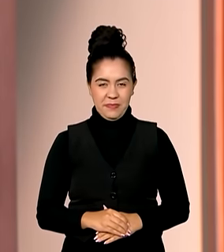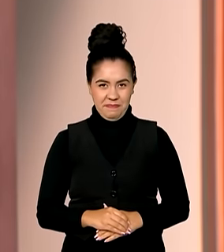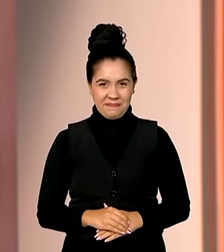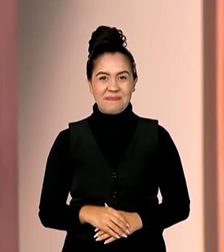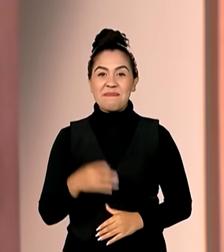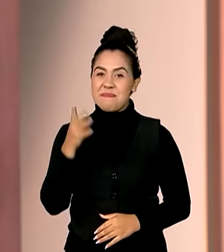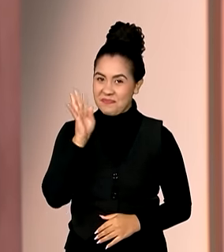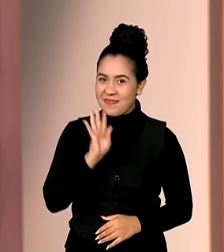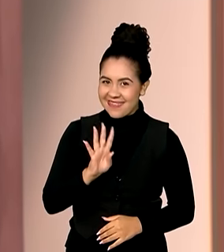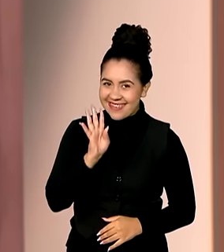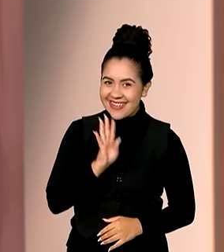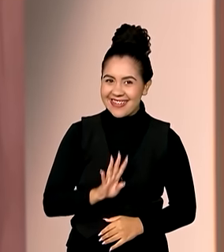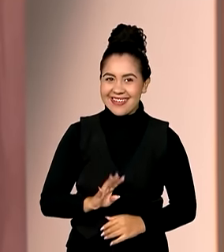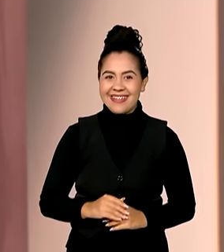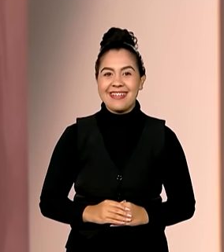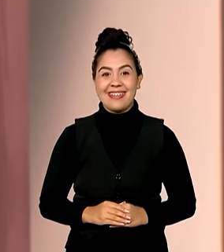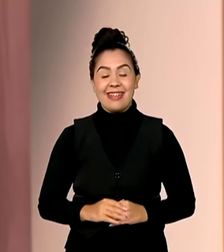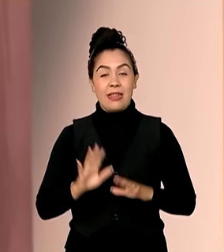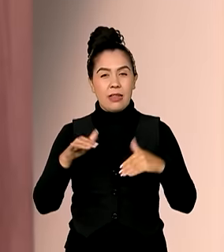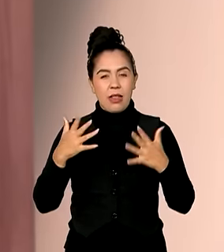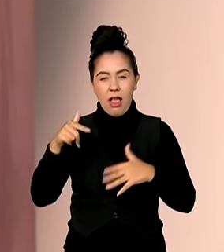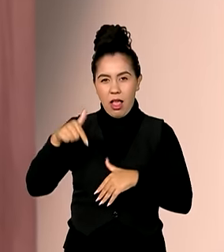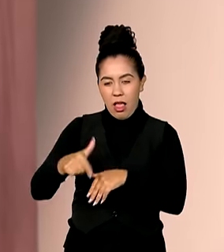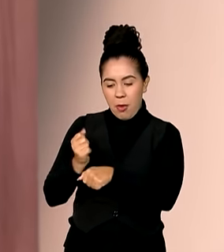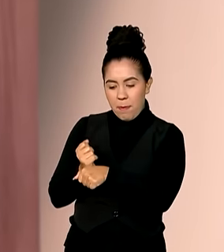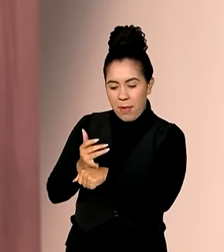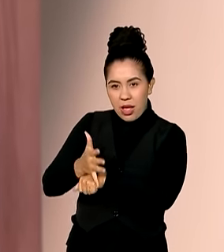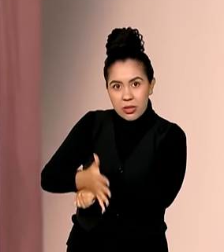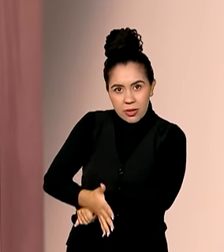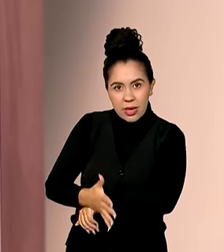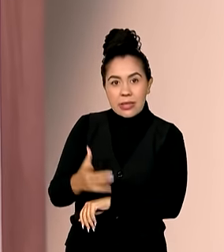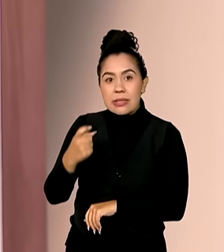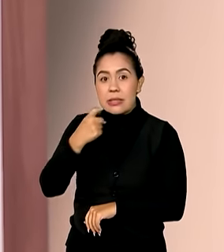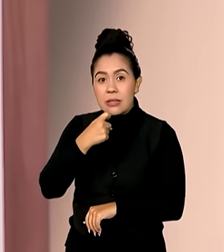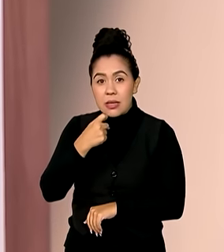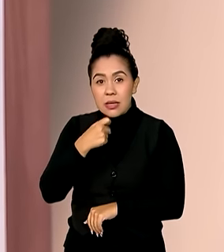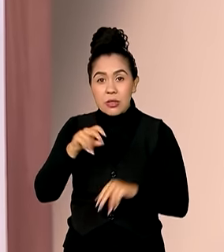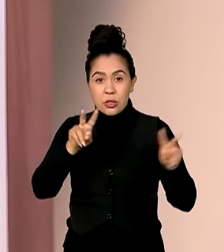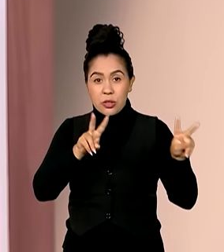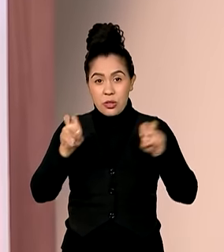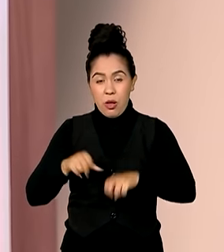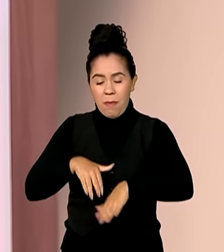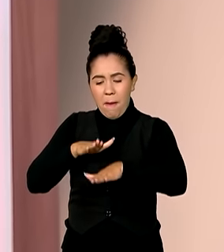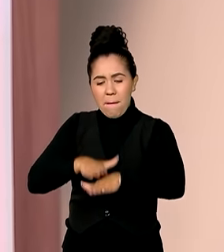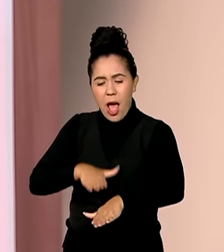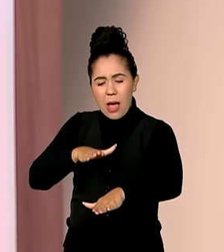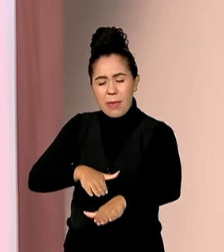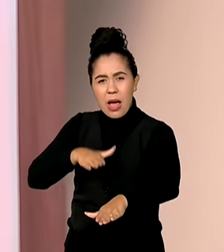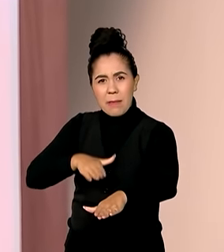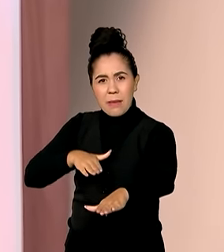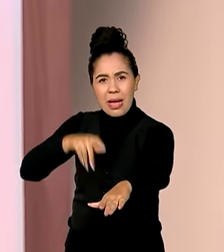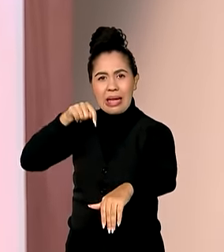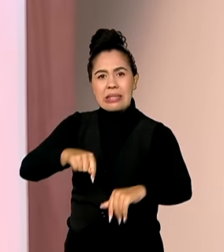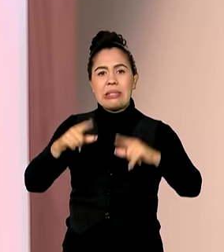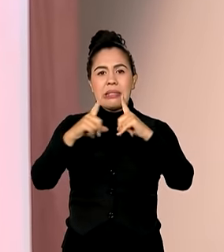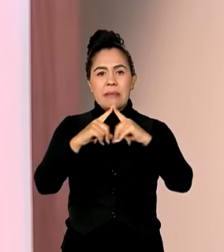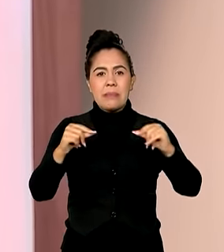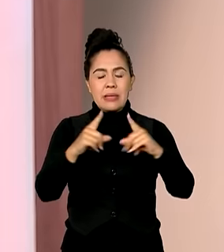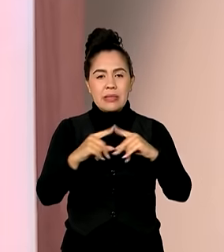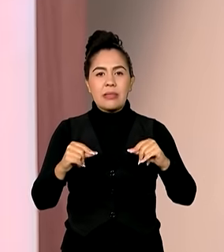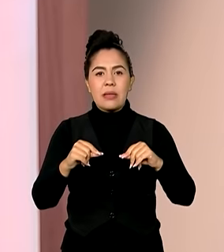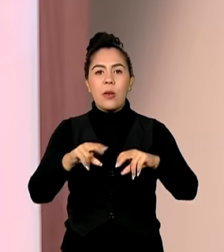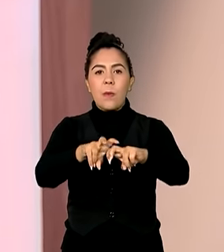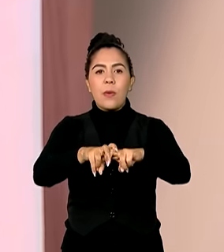Muito legal. Olha aí, desde a madrugada desta sexta-feira, o trânsito na área central de Brasil está alterado com o fechamento da